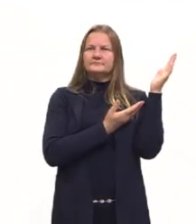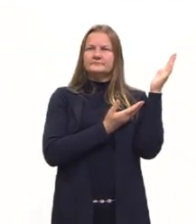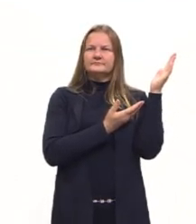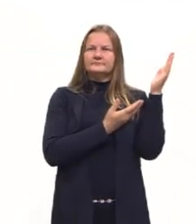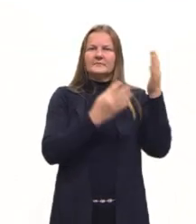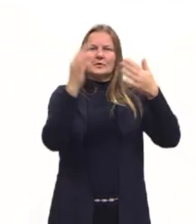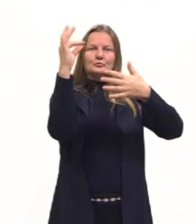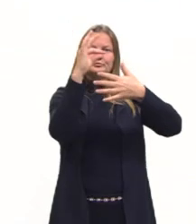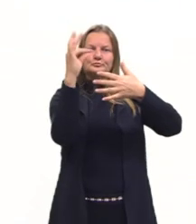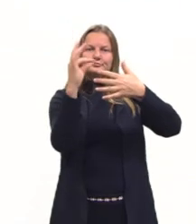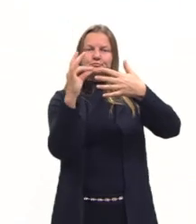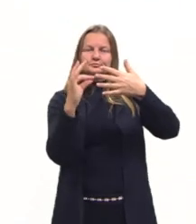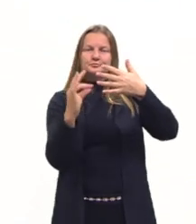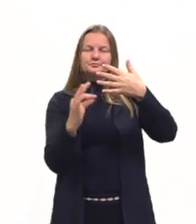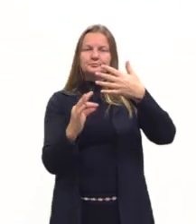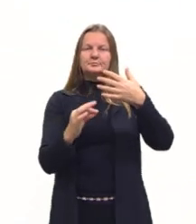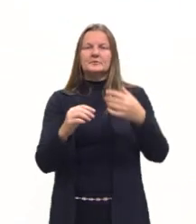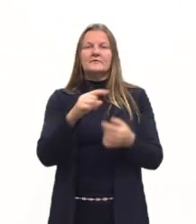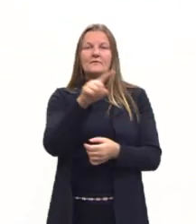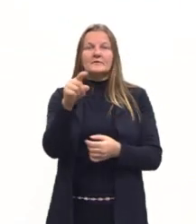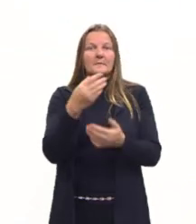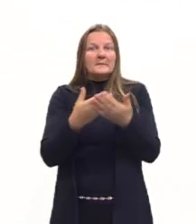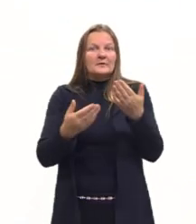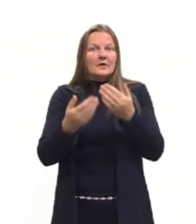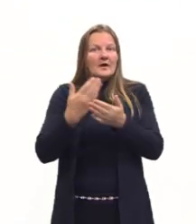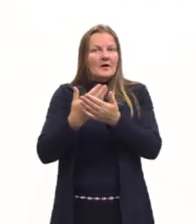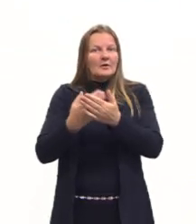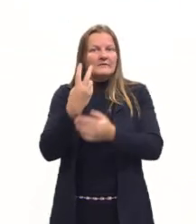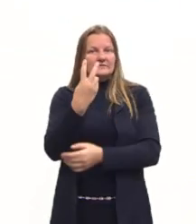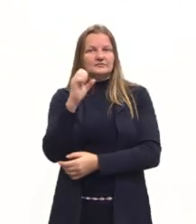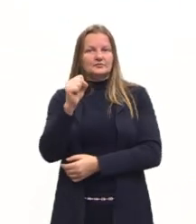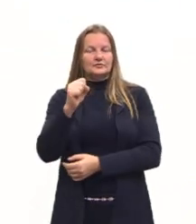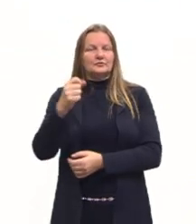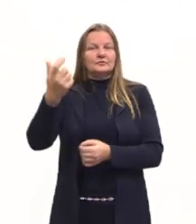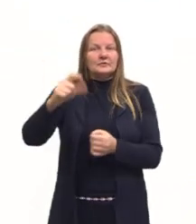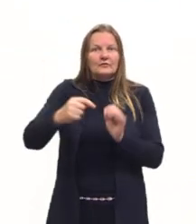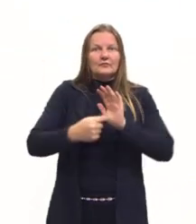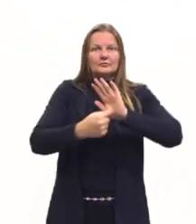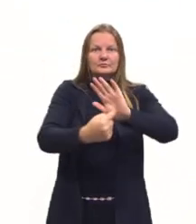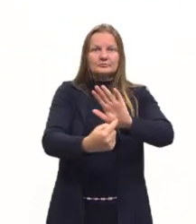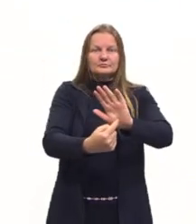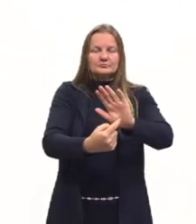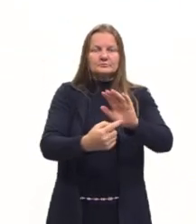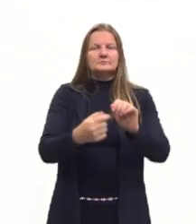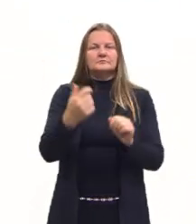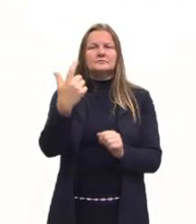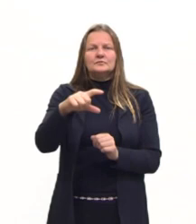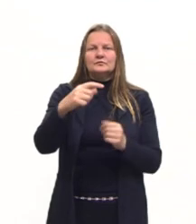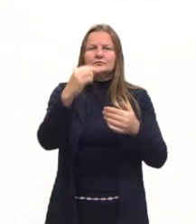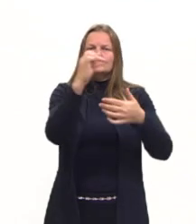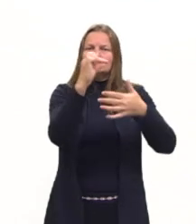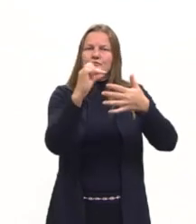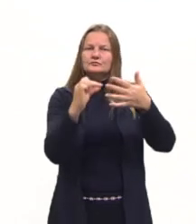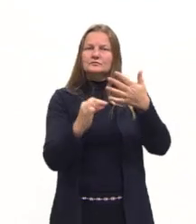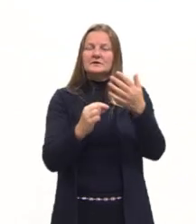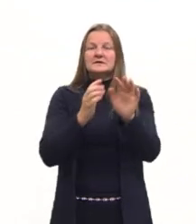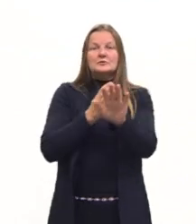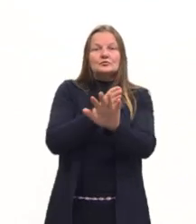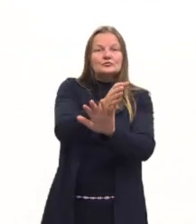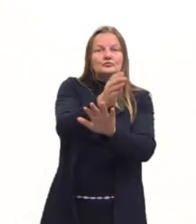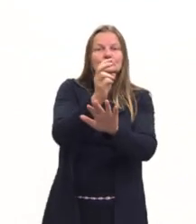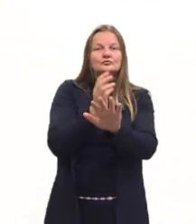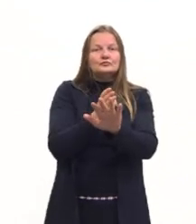Então, gente tem aí, de novo, para quem não assistiu a nossa aula 28, para quem perdeu a aula 28, os nossos cinco eixos